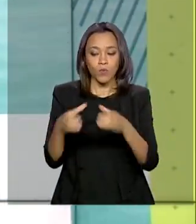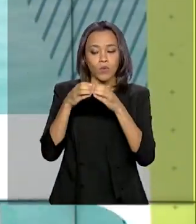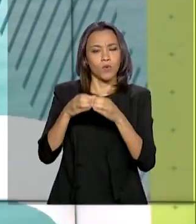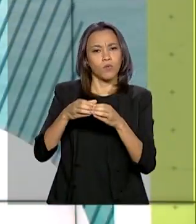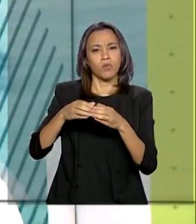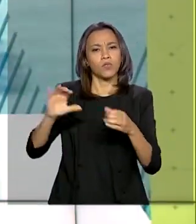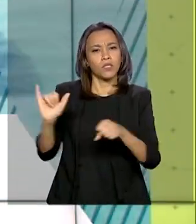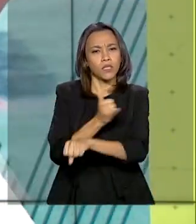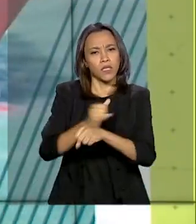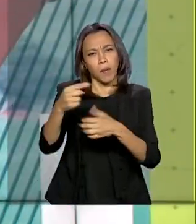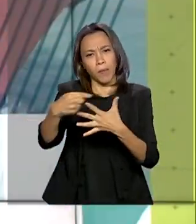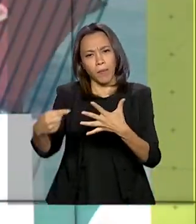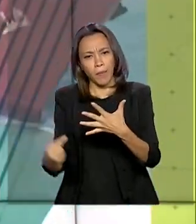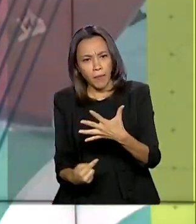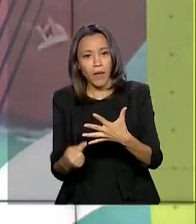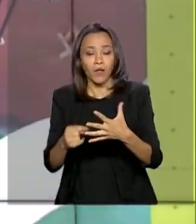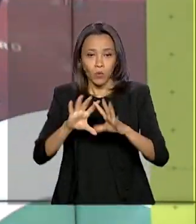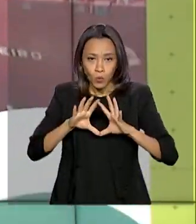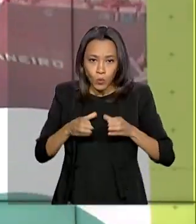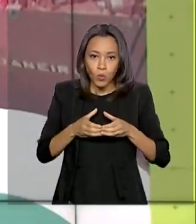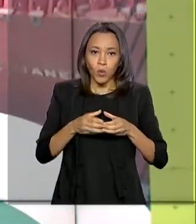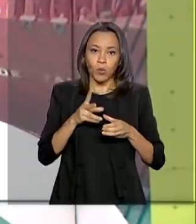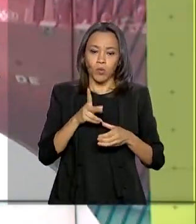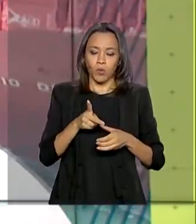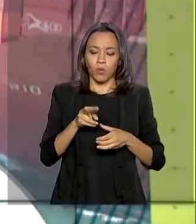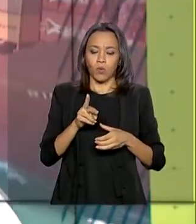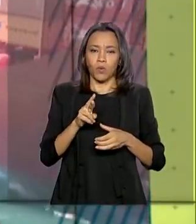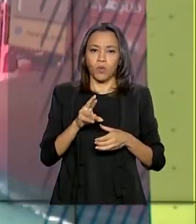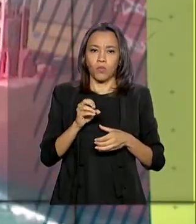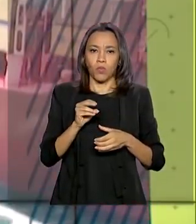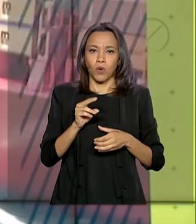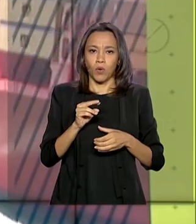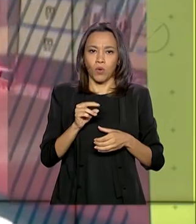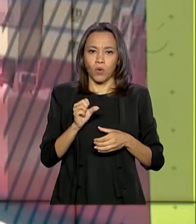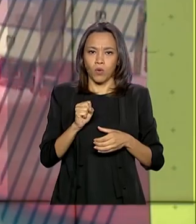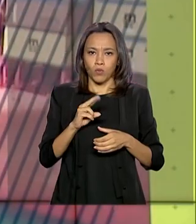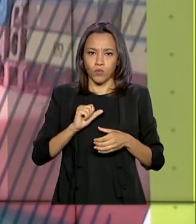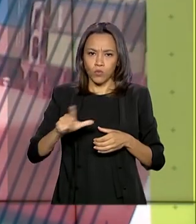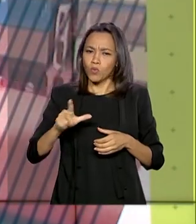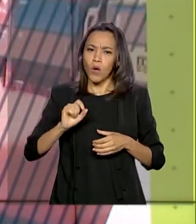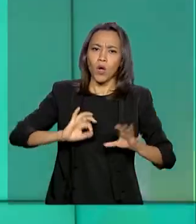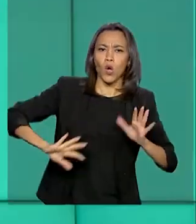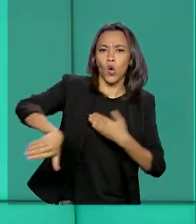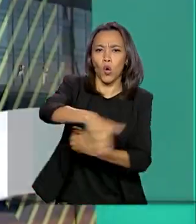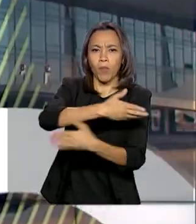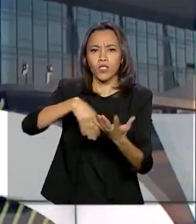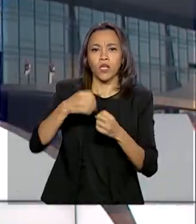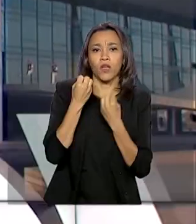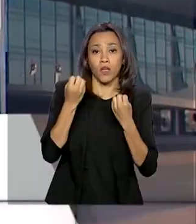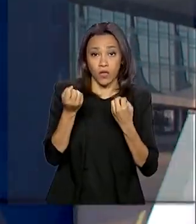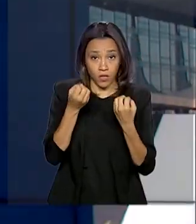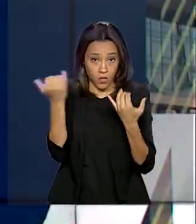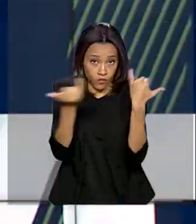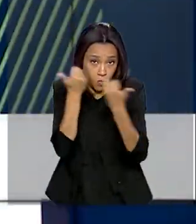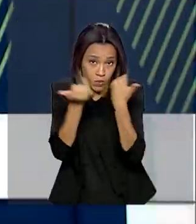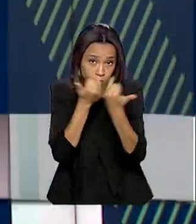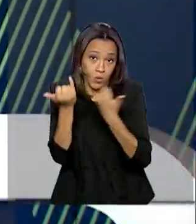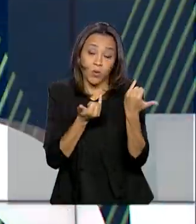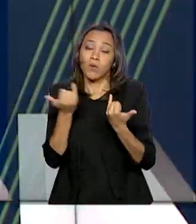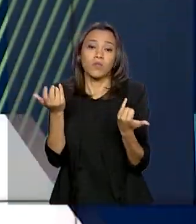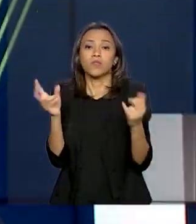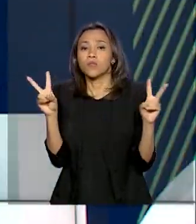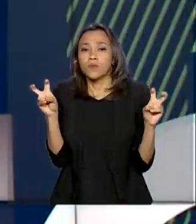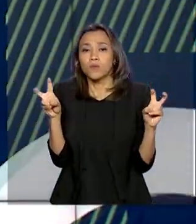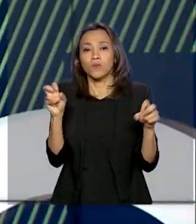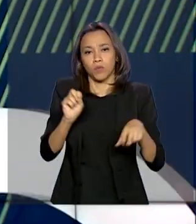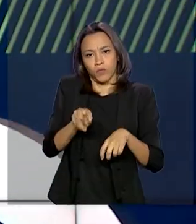no âmbito do ProSul. Os países vão passar, por exemplo, a compartilhar diagnósticos e informações epidemiológicas sobre o